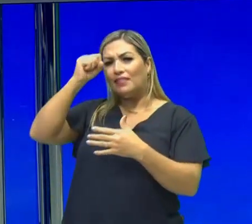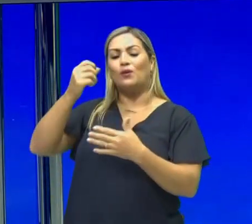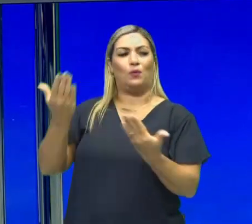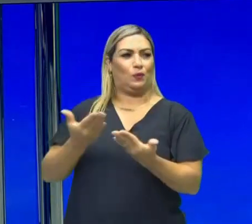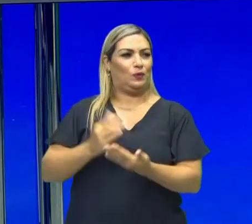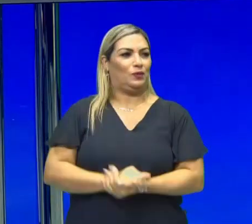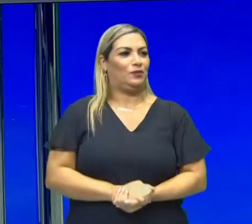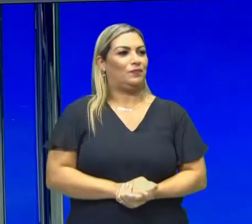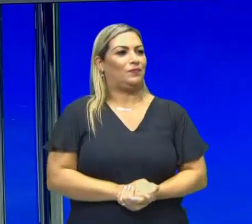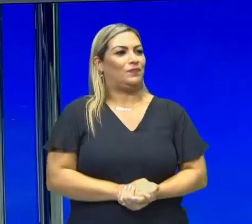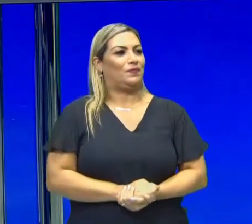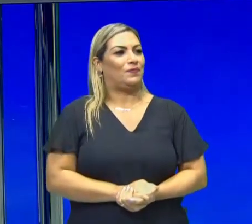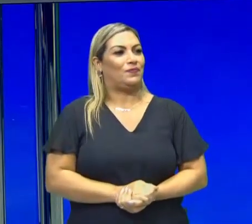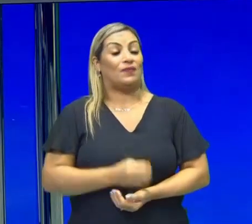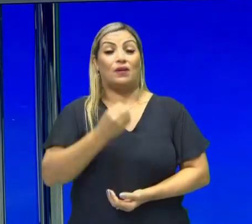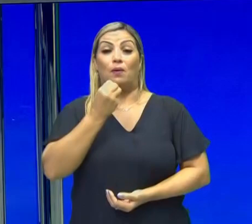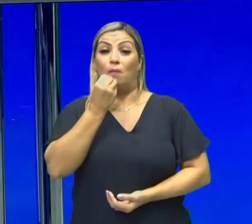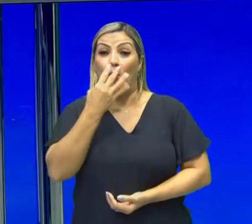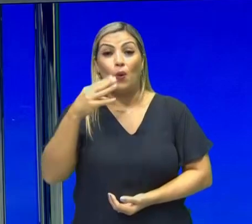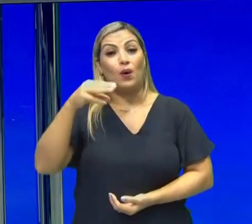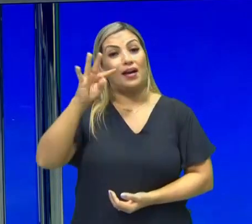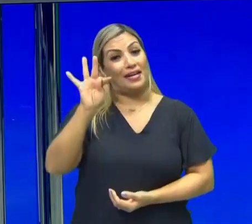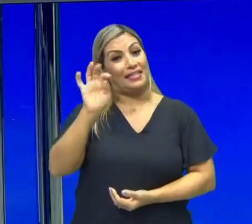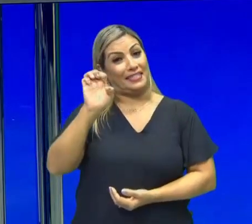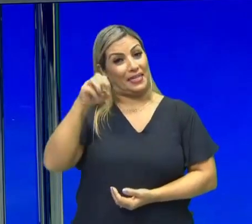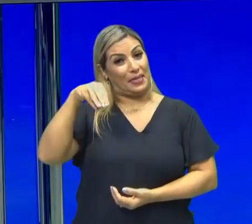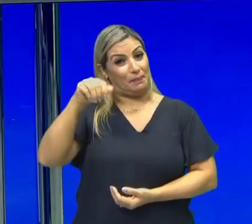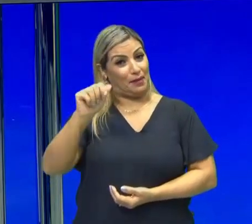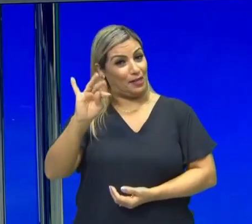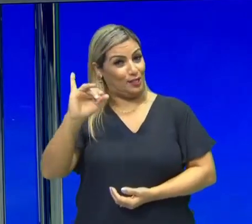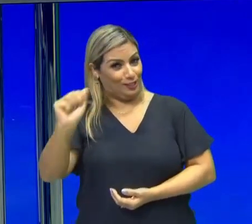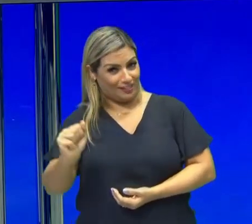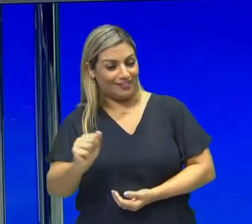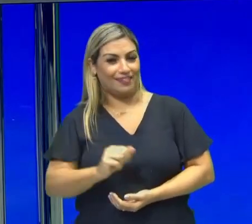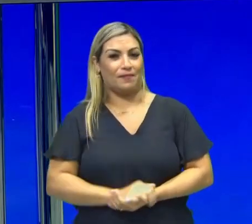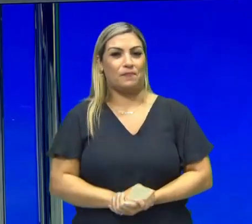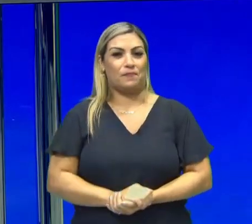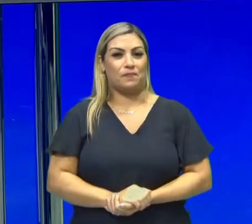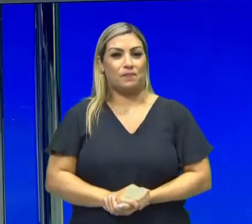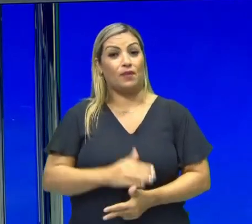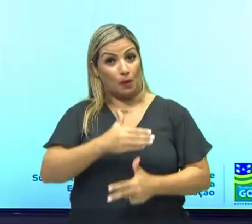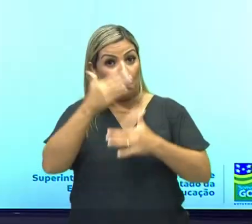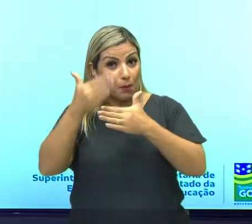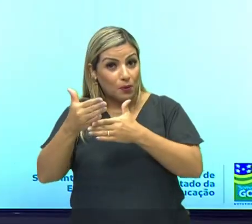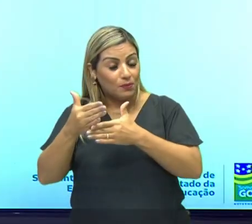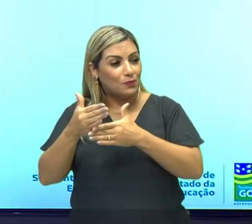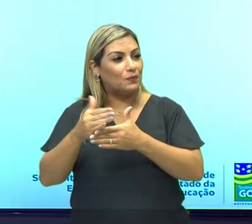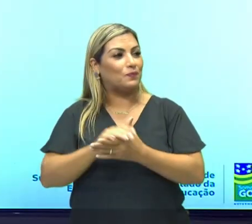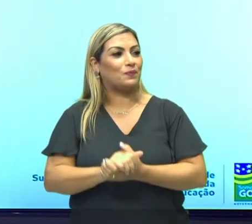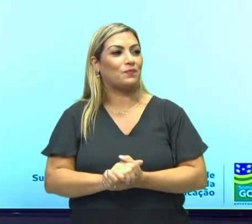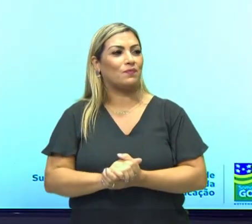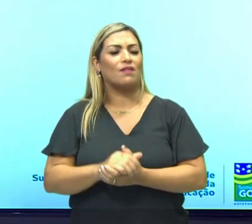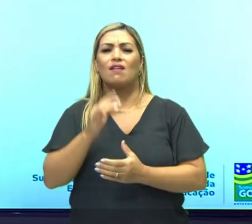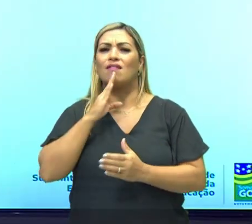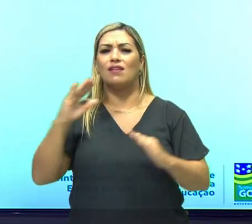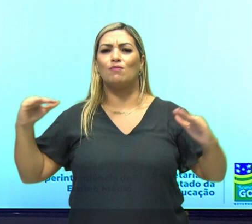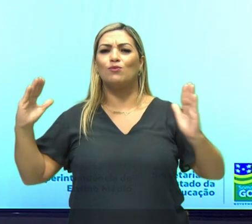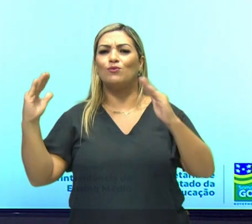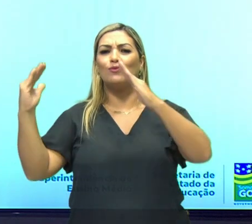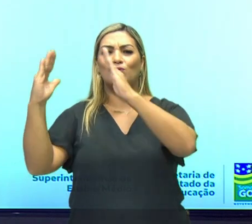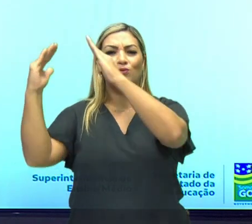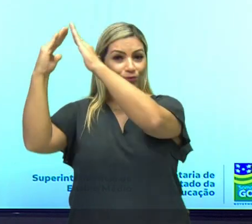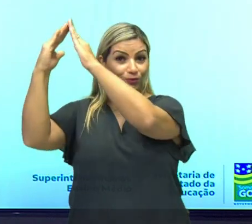hoje. Hoje nós vamos tornar a boa temática. Vamos para nosso próximo gráfico? Vamos lá? Esse exemplo aqui, ó.